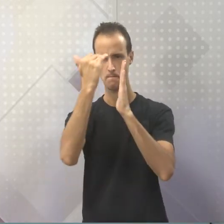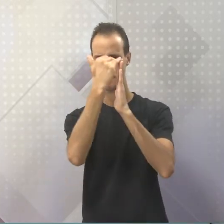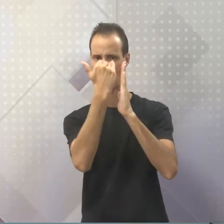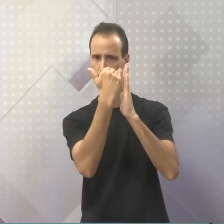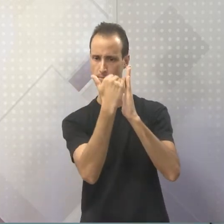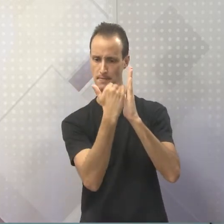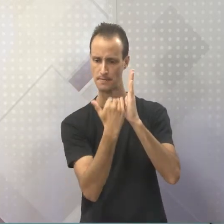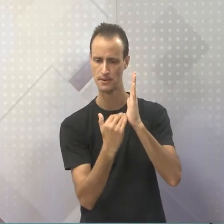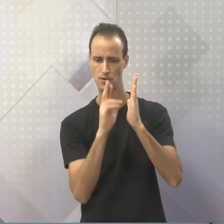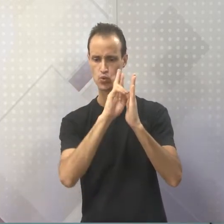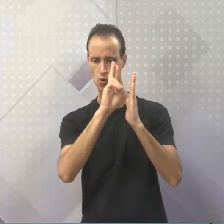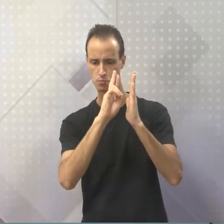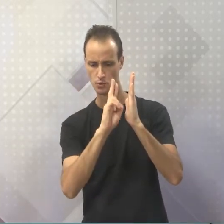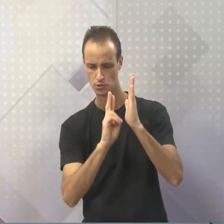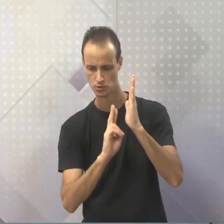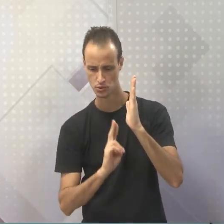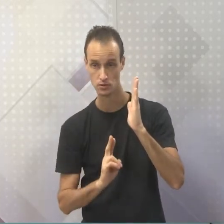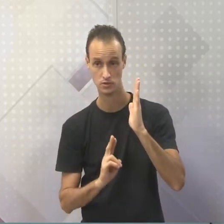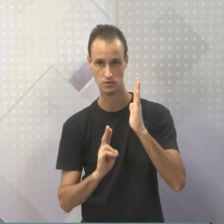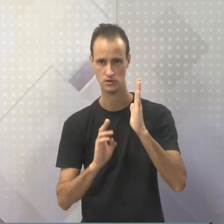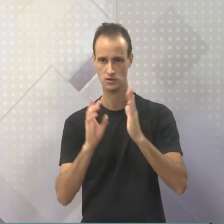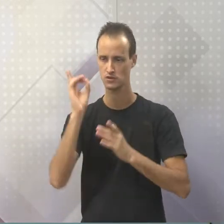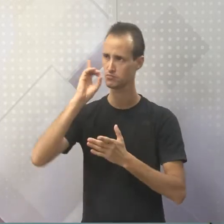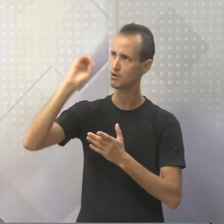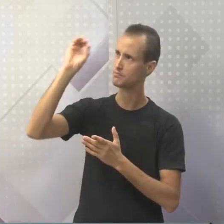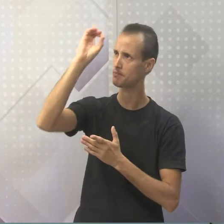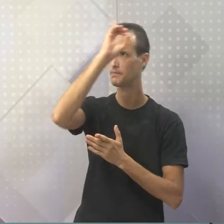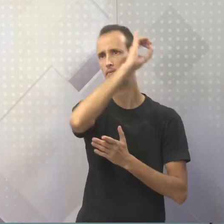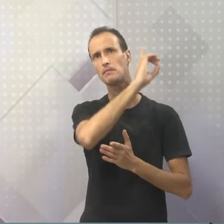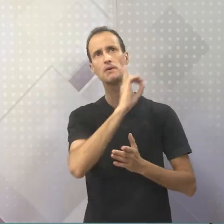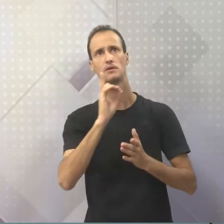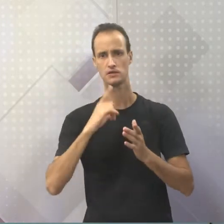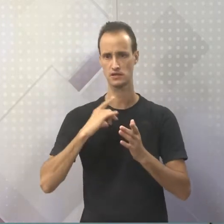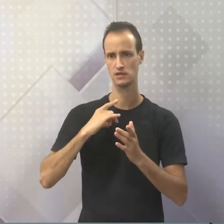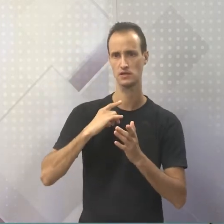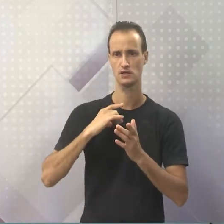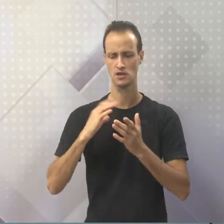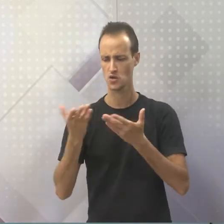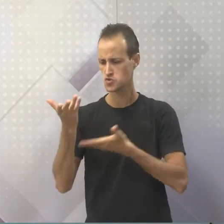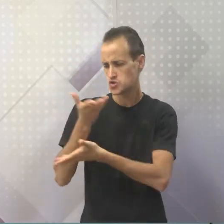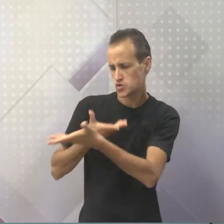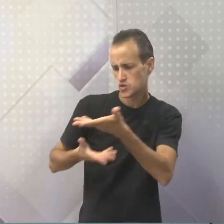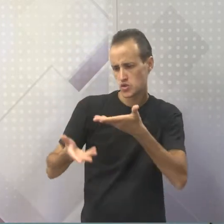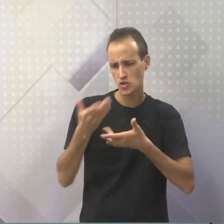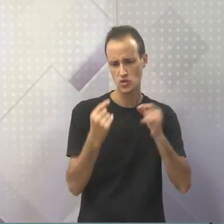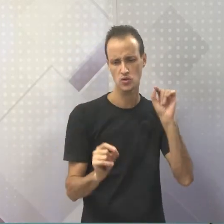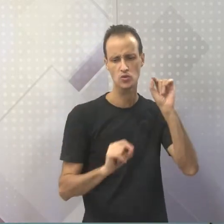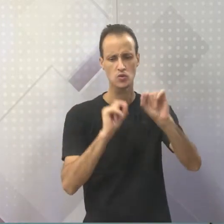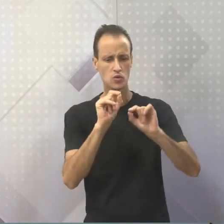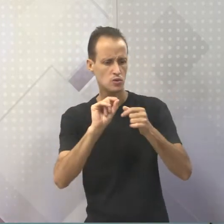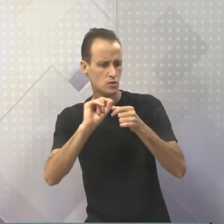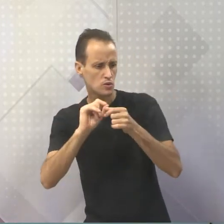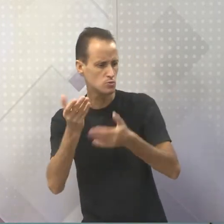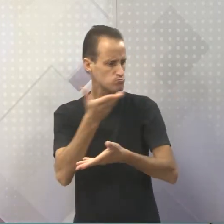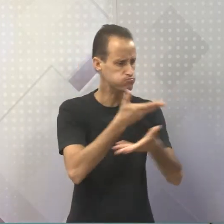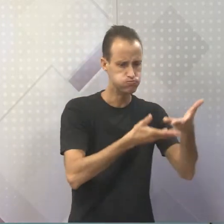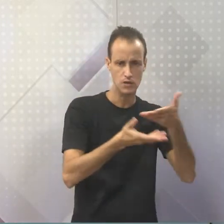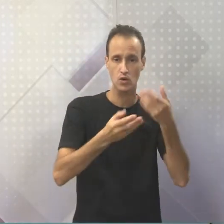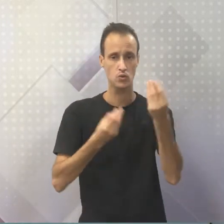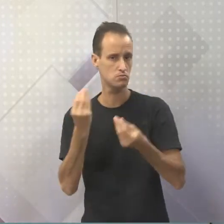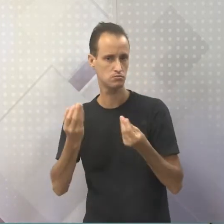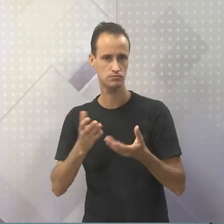e o que é que eles faziam, o que acontecia entre eles, qual é o relacionamento entre um e outros, tá?